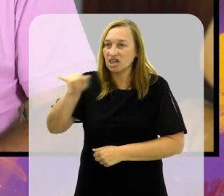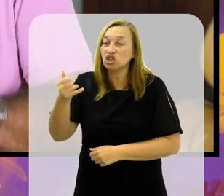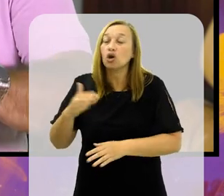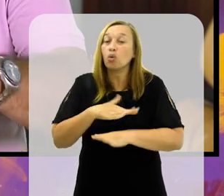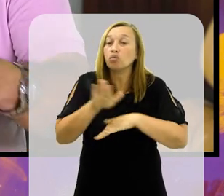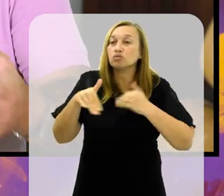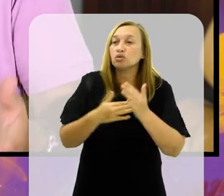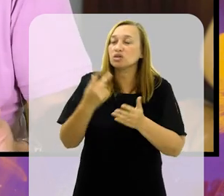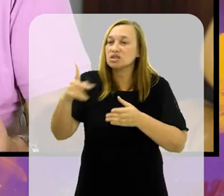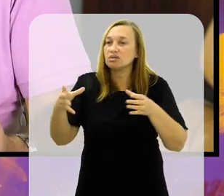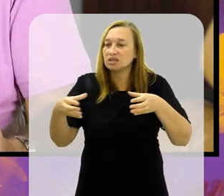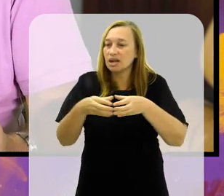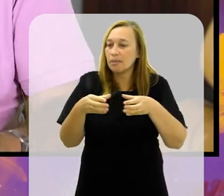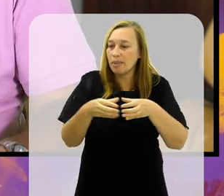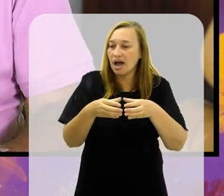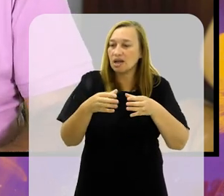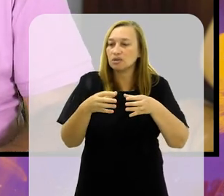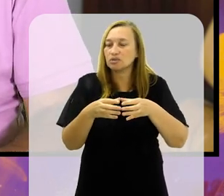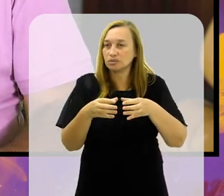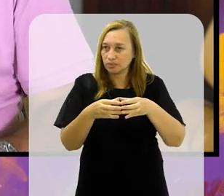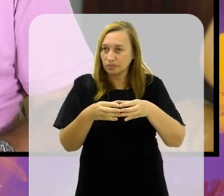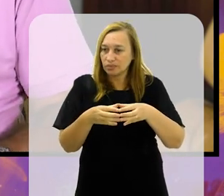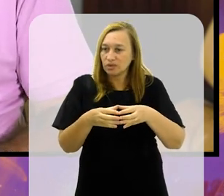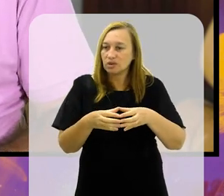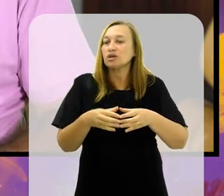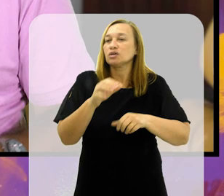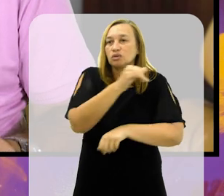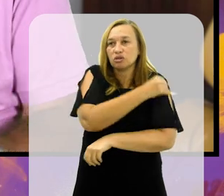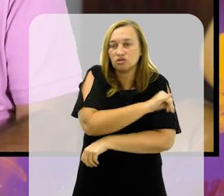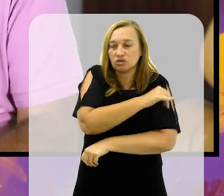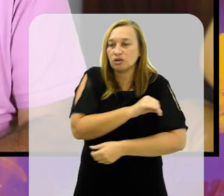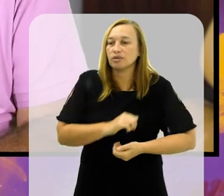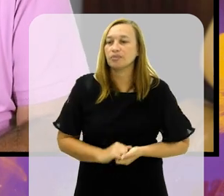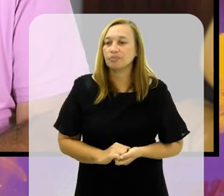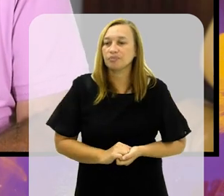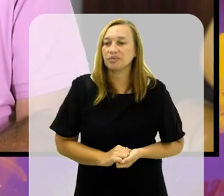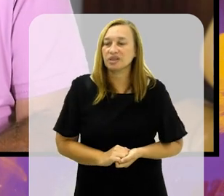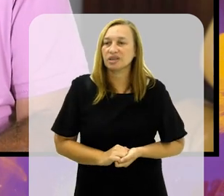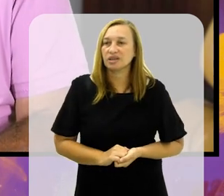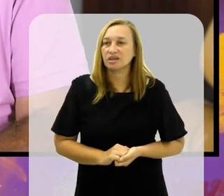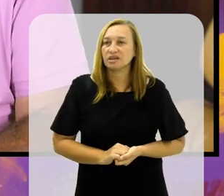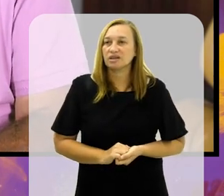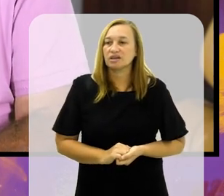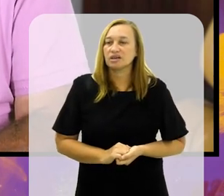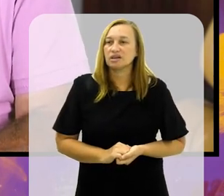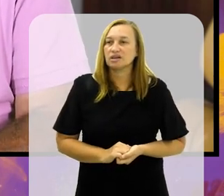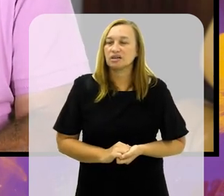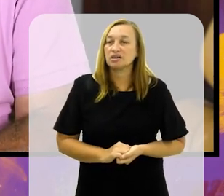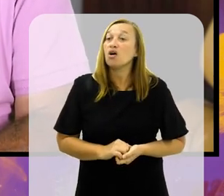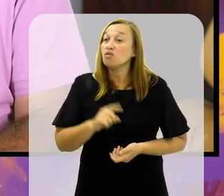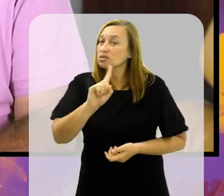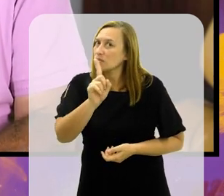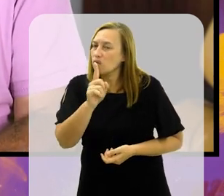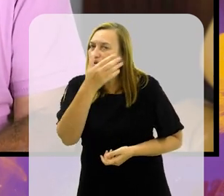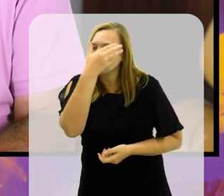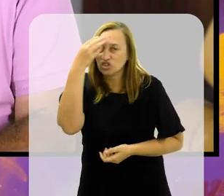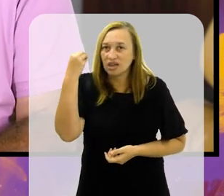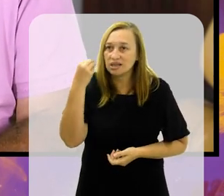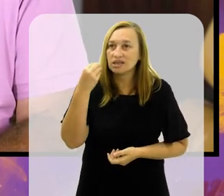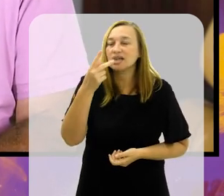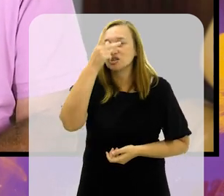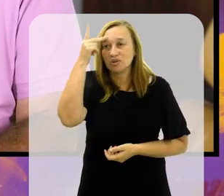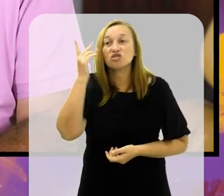na Sudeste com toda a tua equipe da Superintendência de Desportos do Rio de Janeiro. Mas você também não